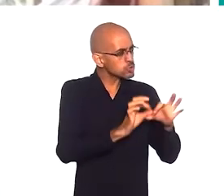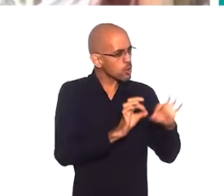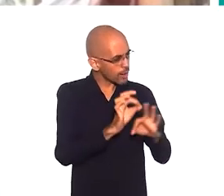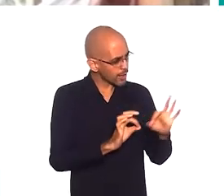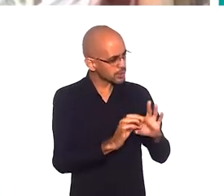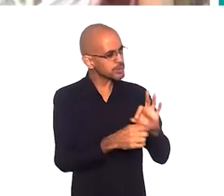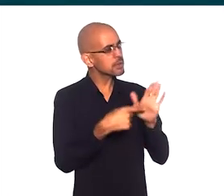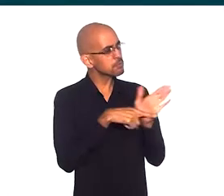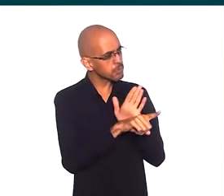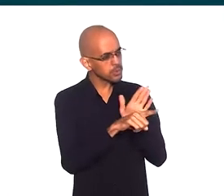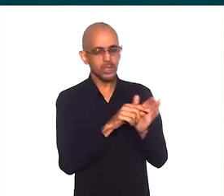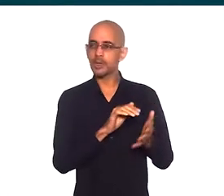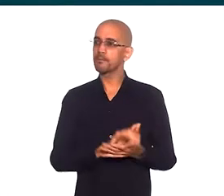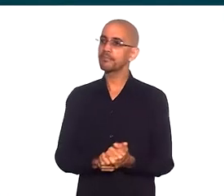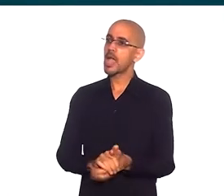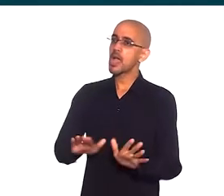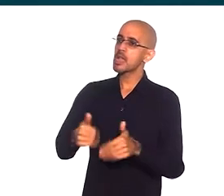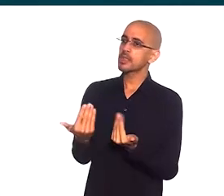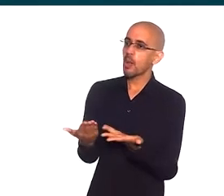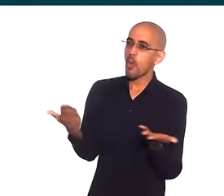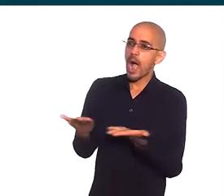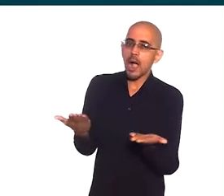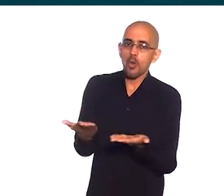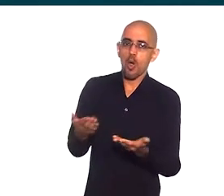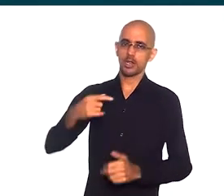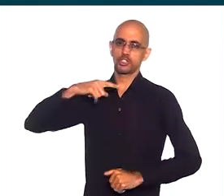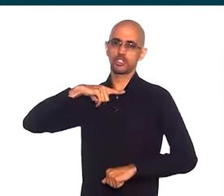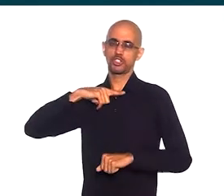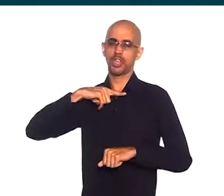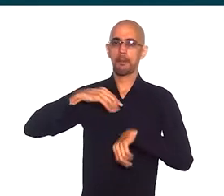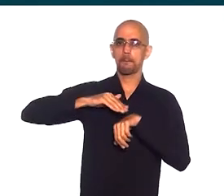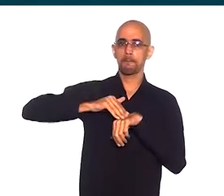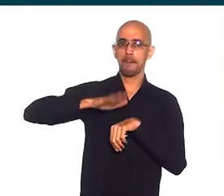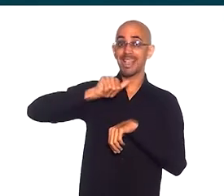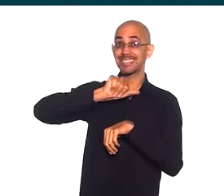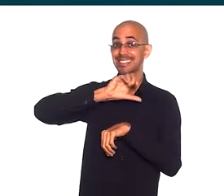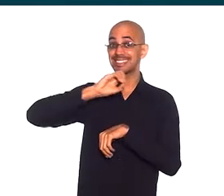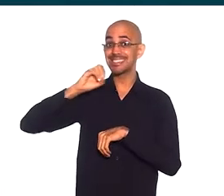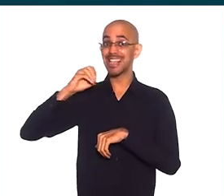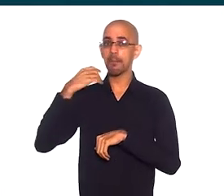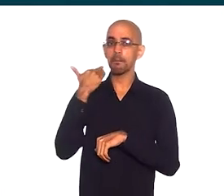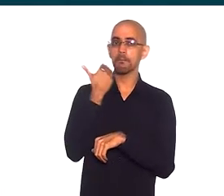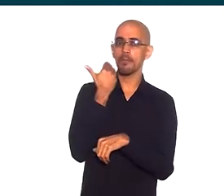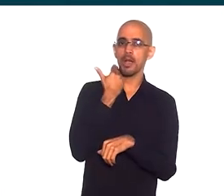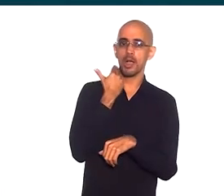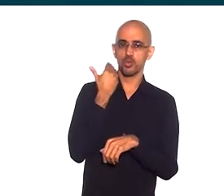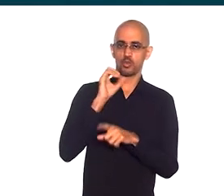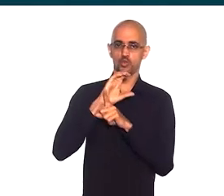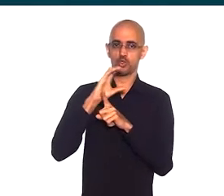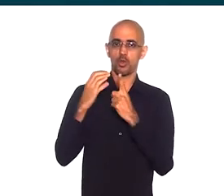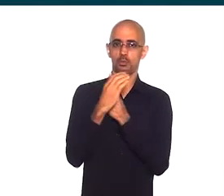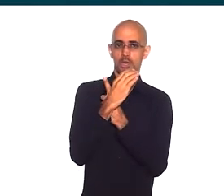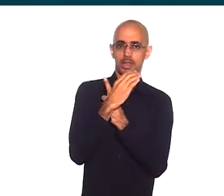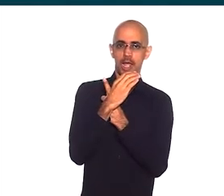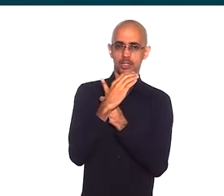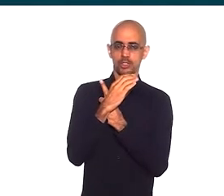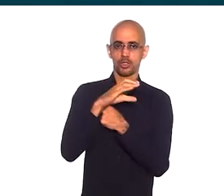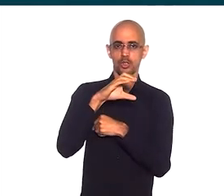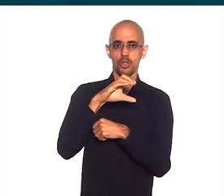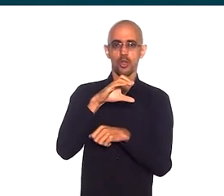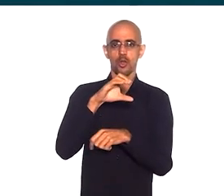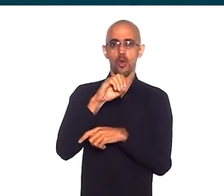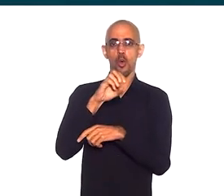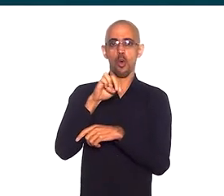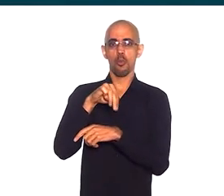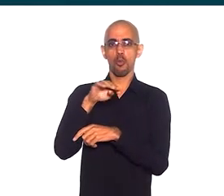organiza nesse sentido? Agora, nós já temos mais de 100 bancos comunitários no Brasil. Os bancos